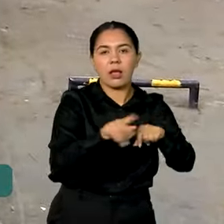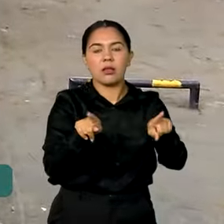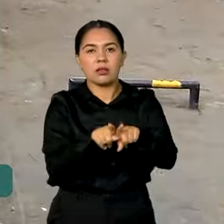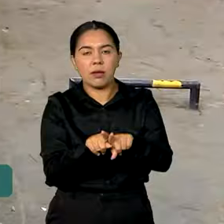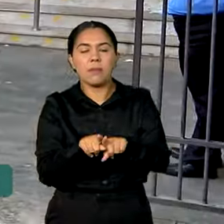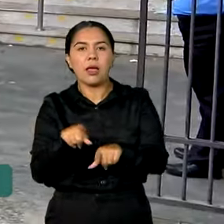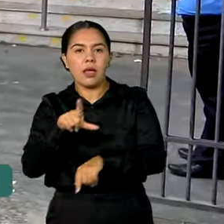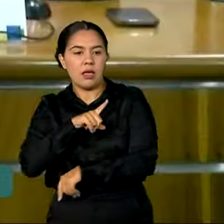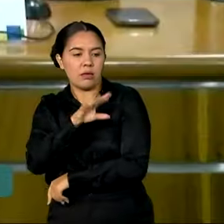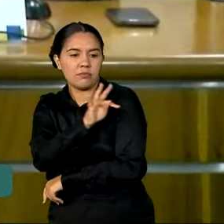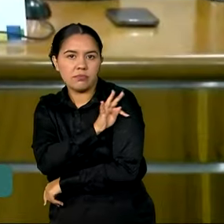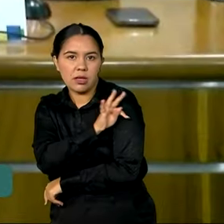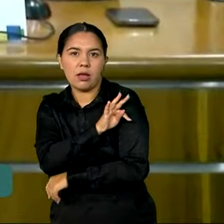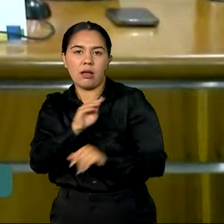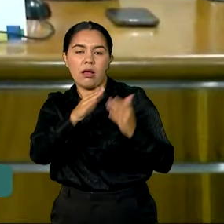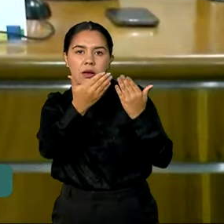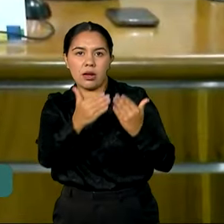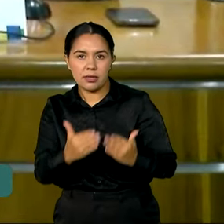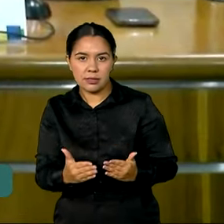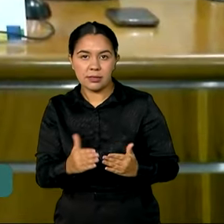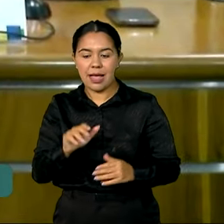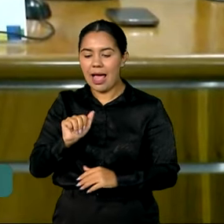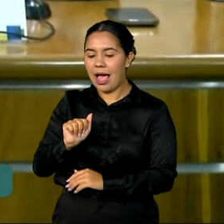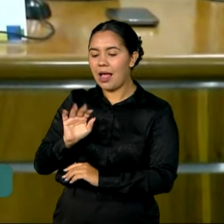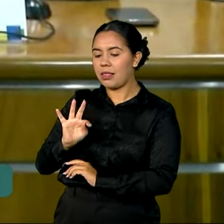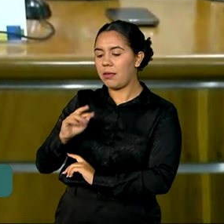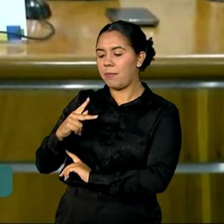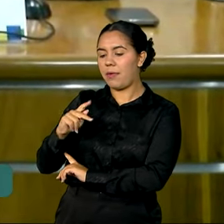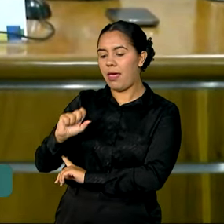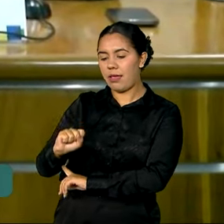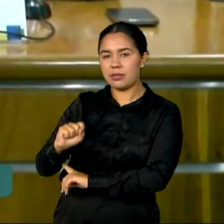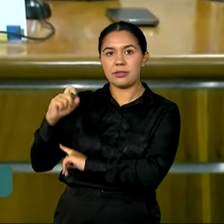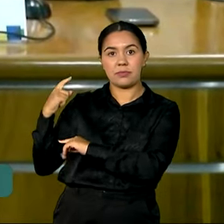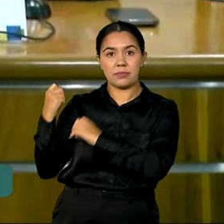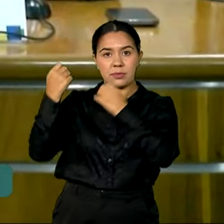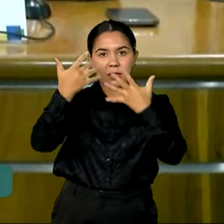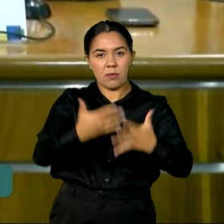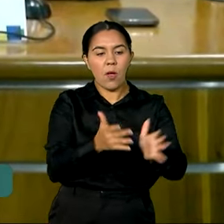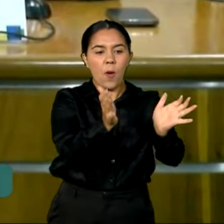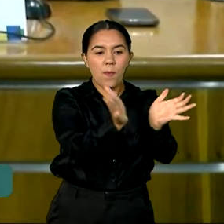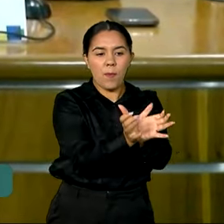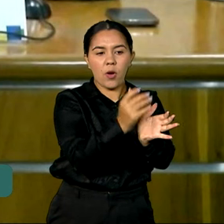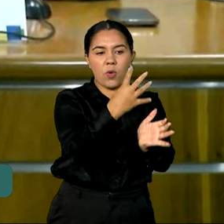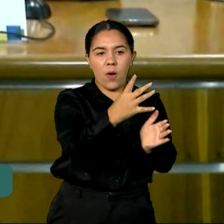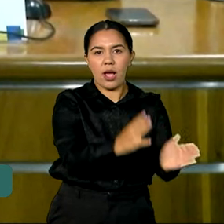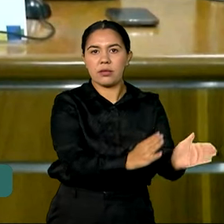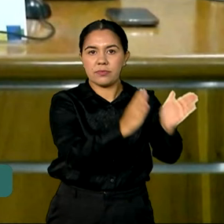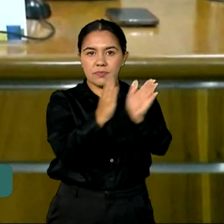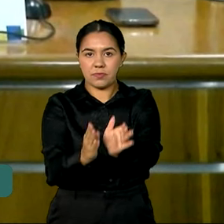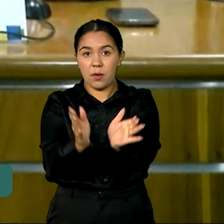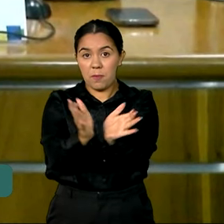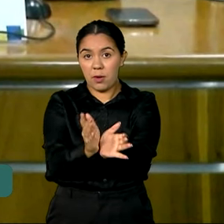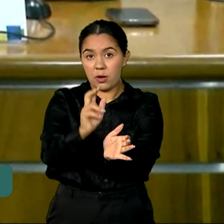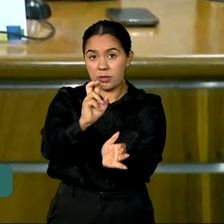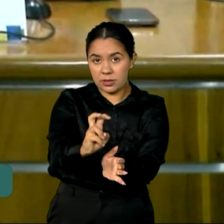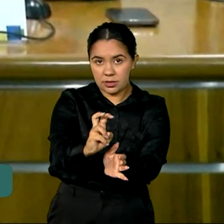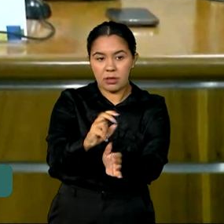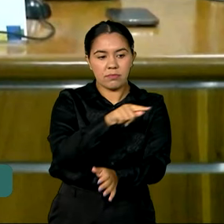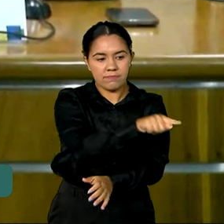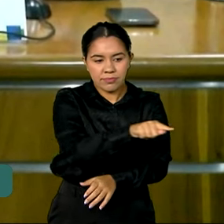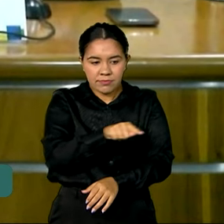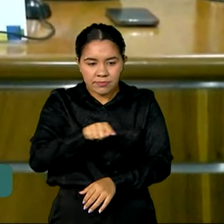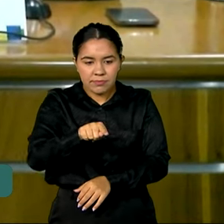os ATPS. Nos blocos 4 e 5, os demais blocos já vinham com essa inclusão da necessidade de